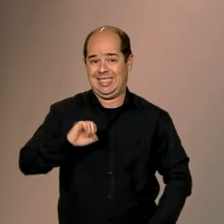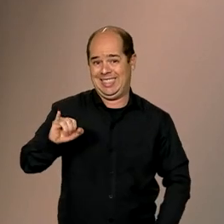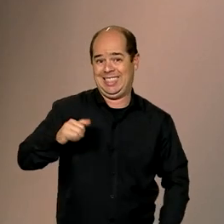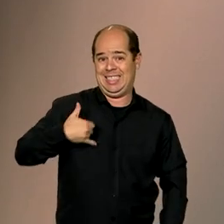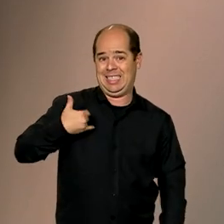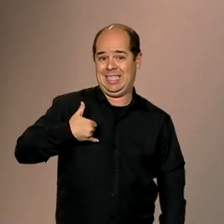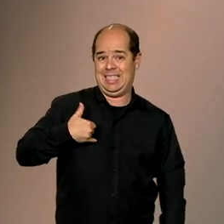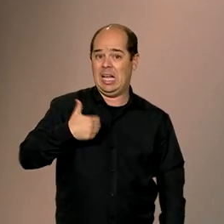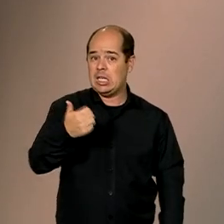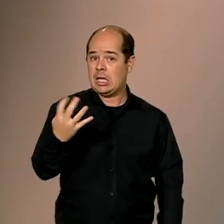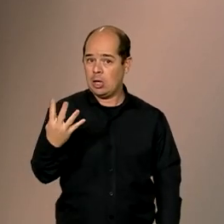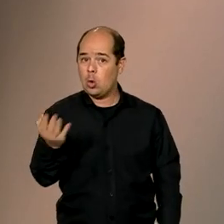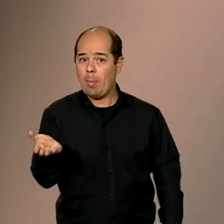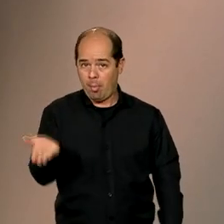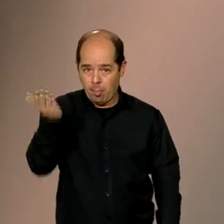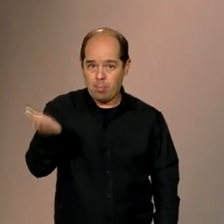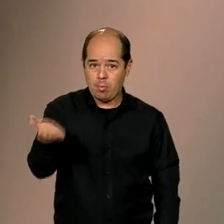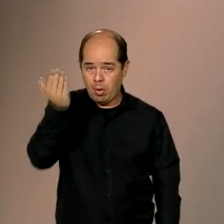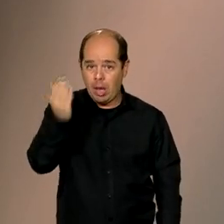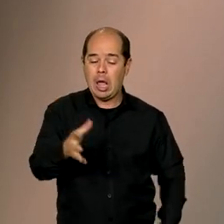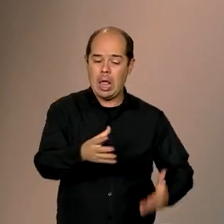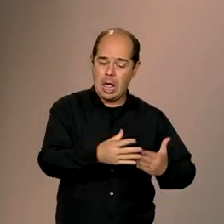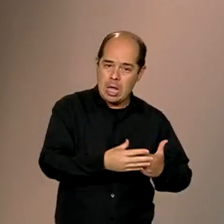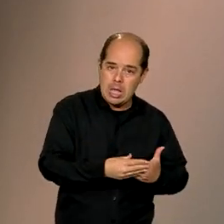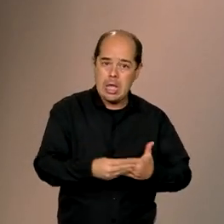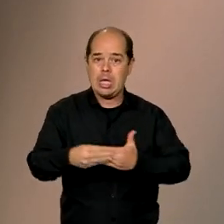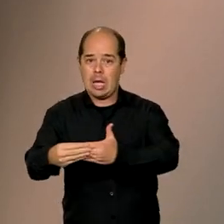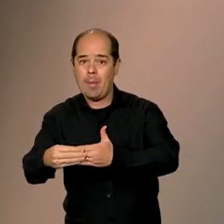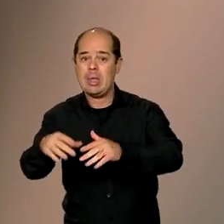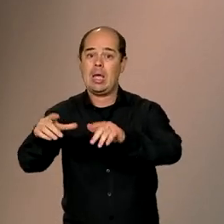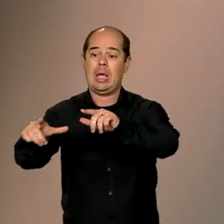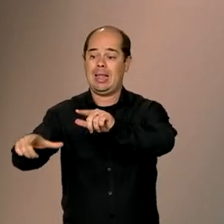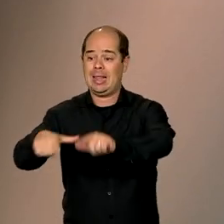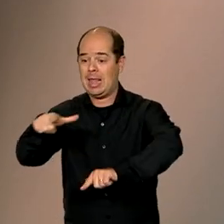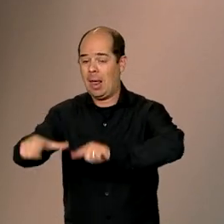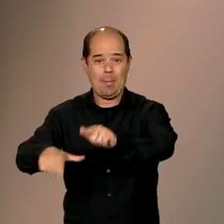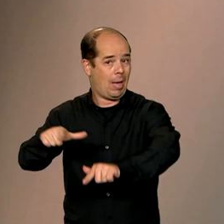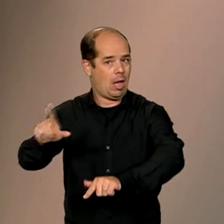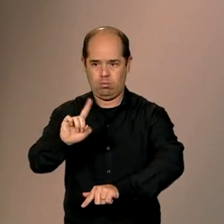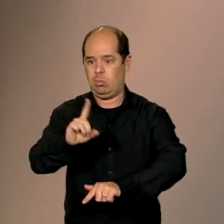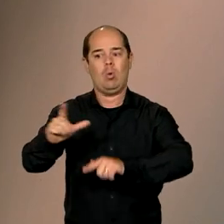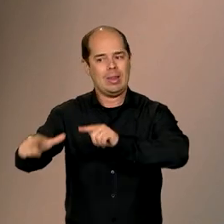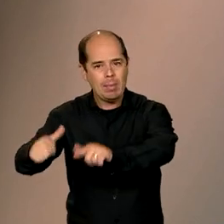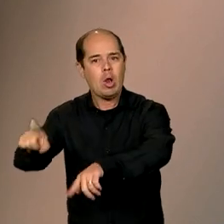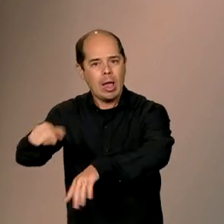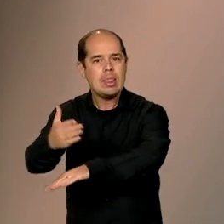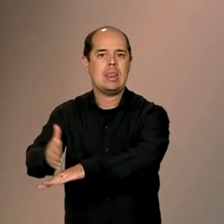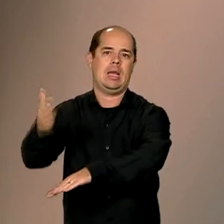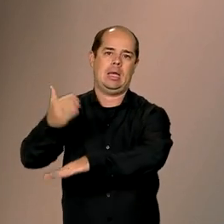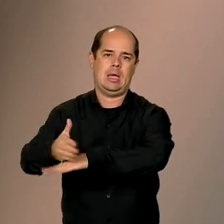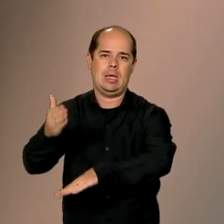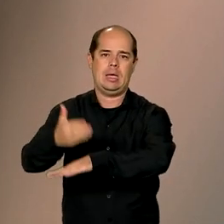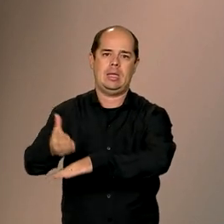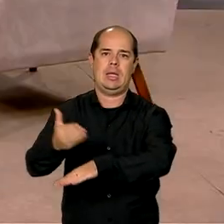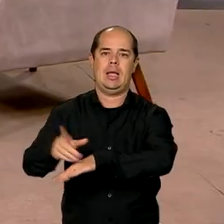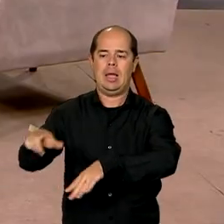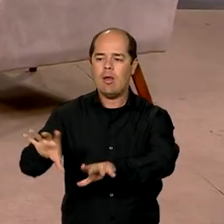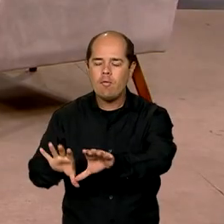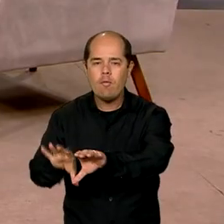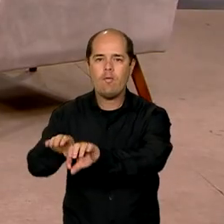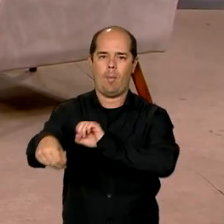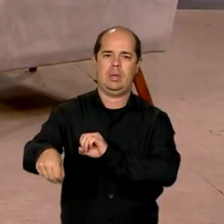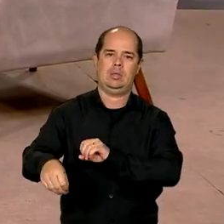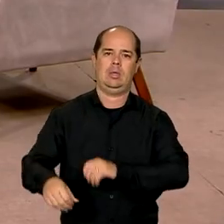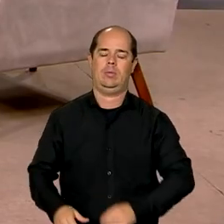anos, encaminhada imediatamente para o trabalho de aprendizagem, para capacitação profissional, qualificação profissional. Então,